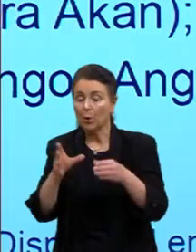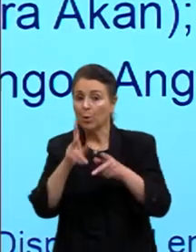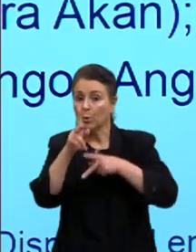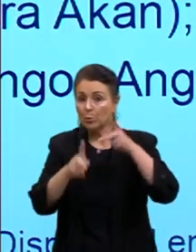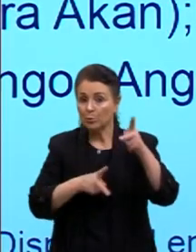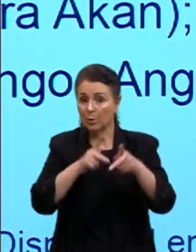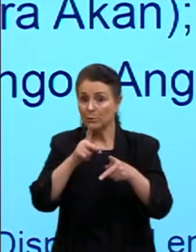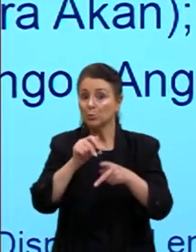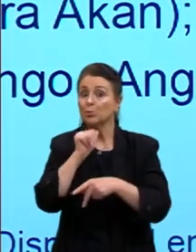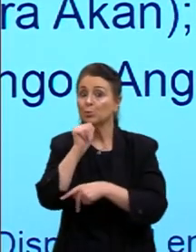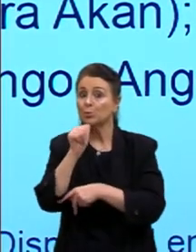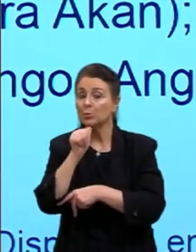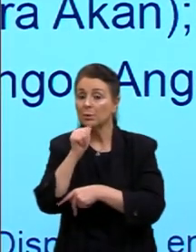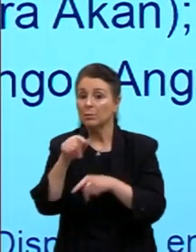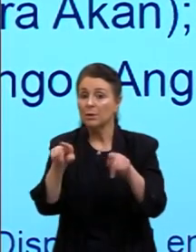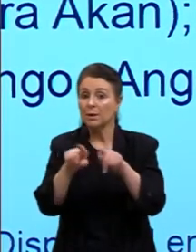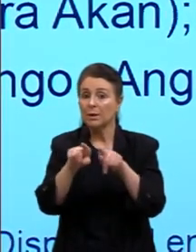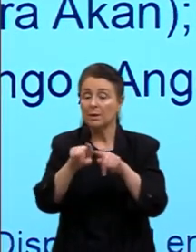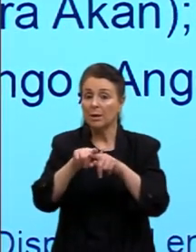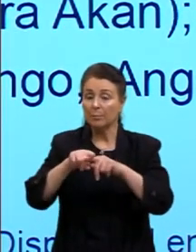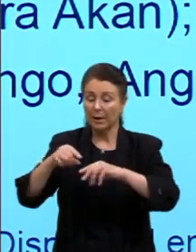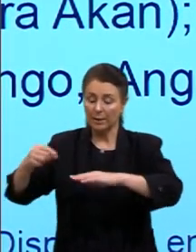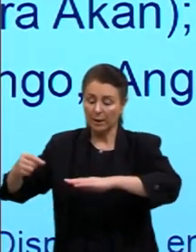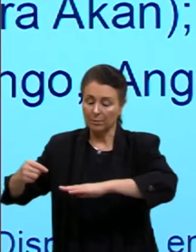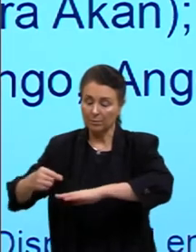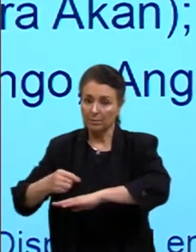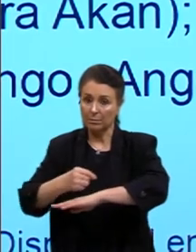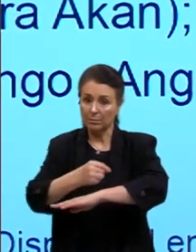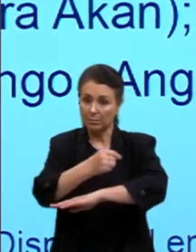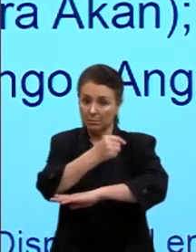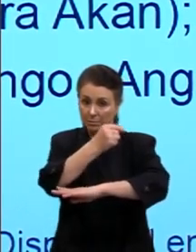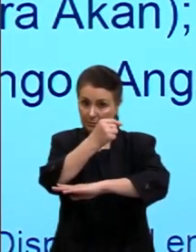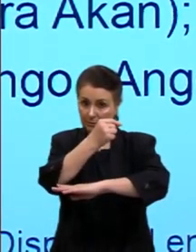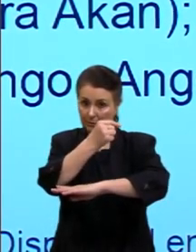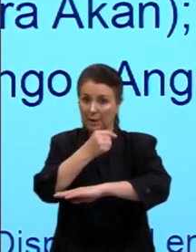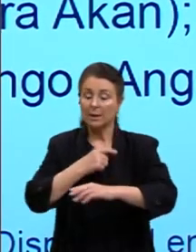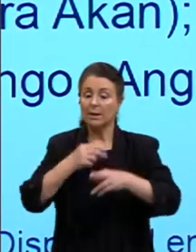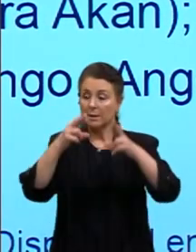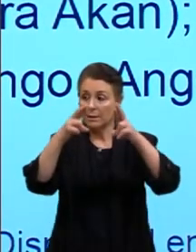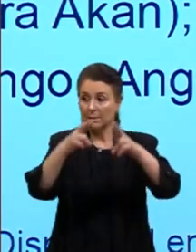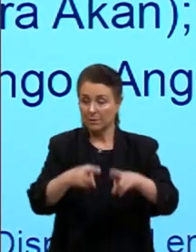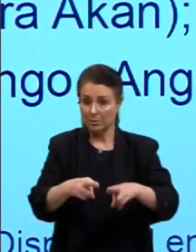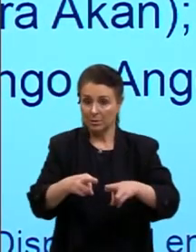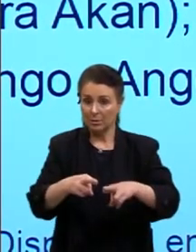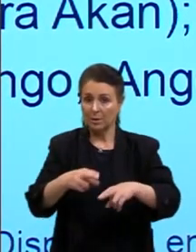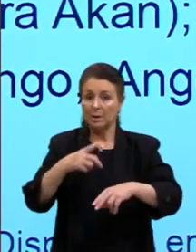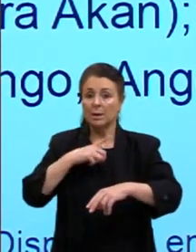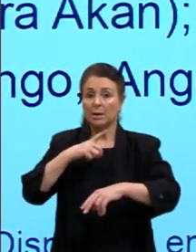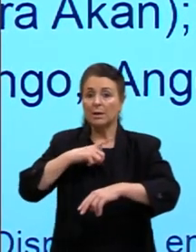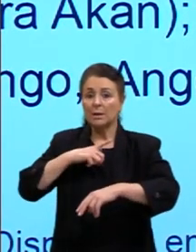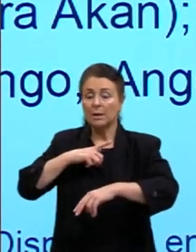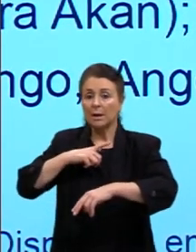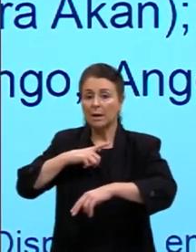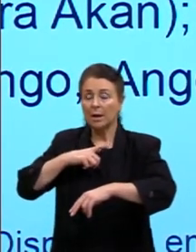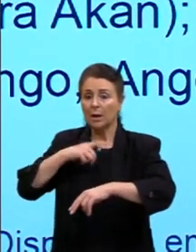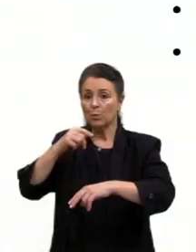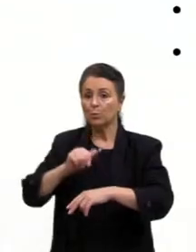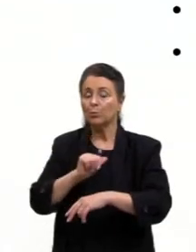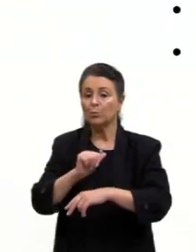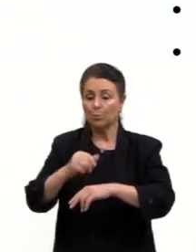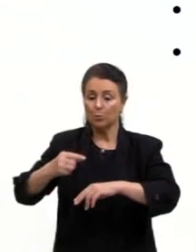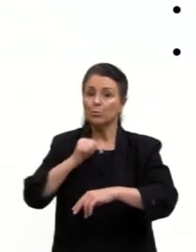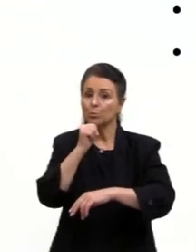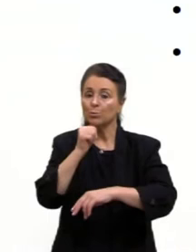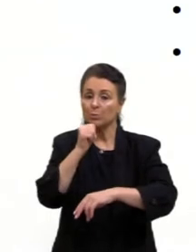do Sudão e da Nova Guiné, que são mais para cá, aqui dessa região. Aqui o Sudão, a Nova Guiné, mais para cá. Então,